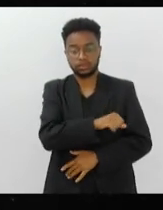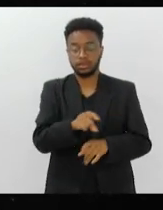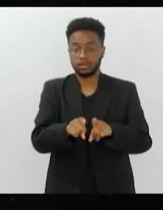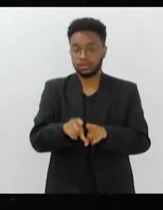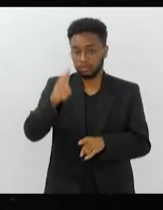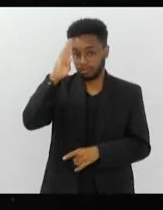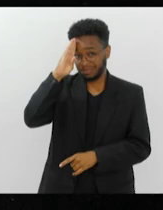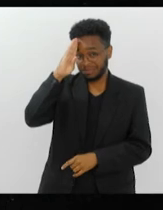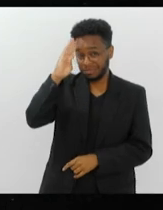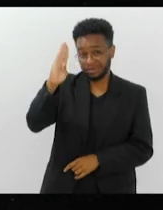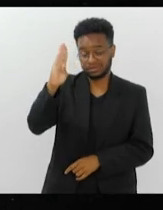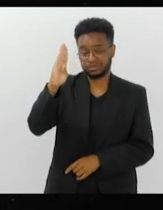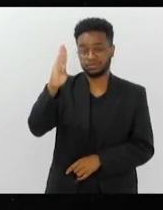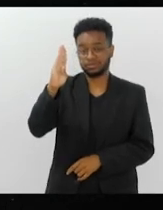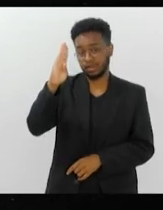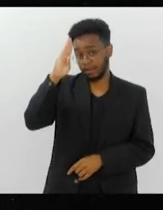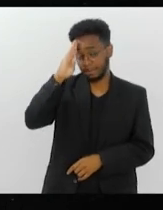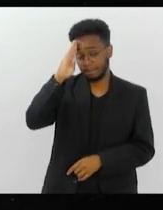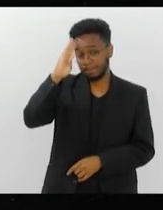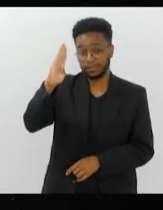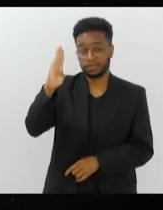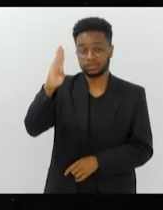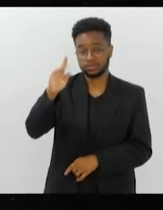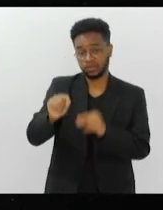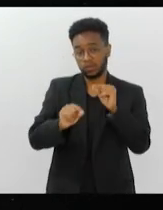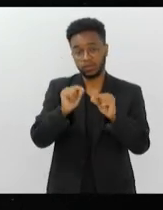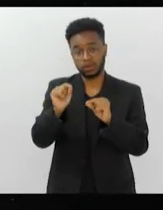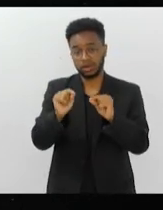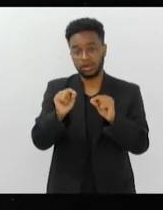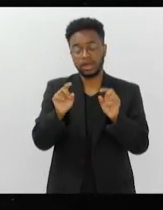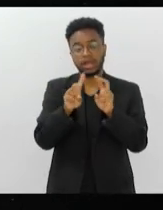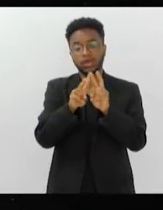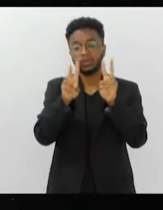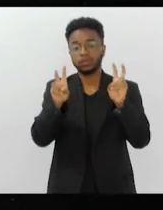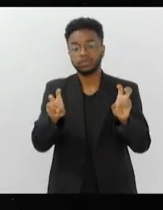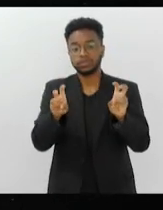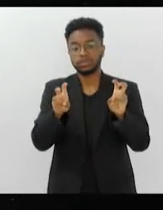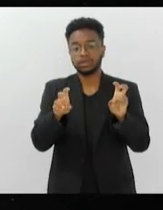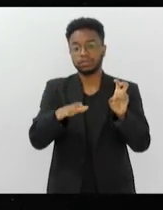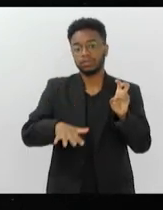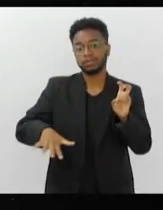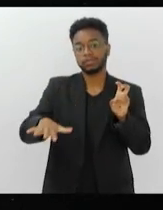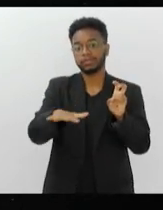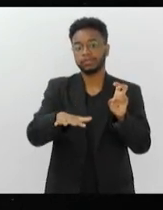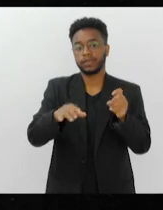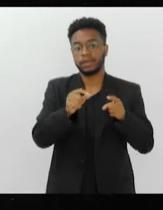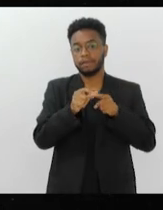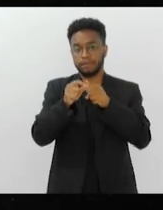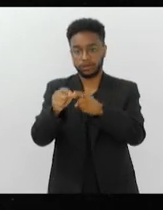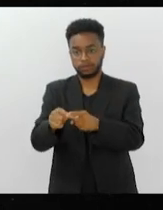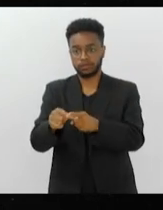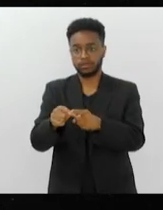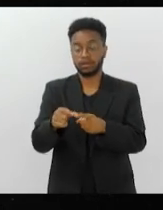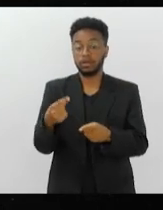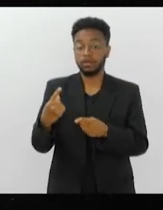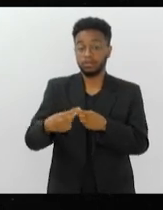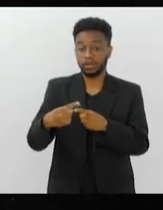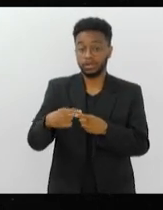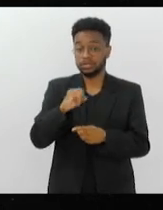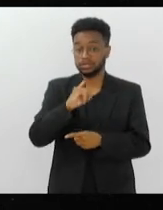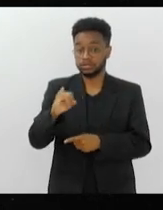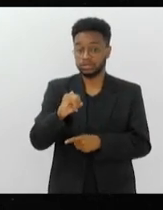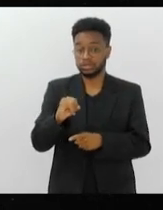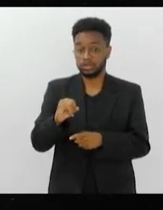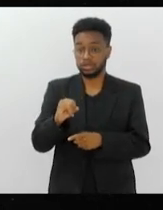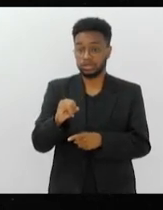principalmente a questão das áreas das periferias. Porque quando o vagabundo impede